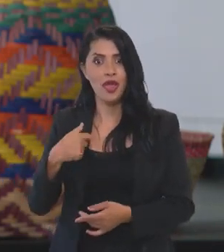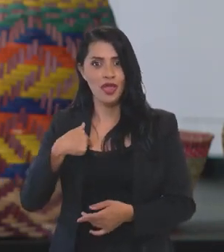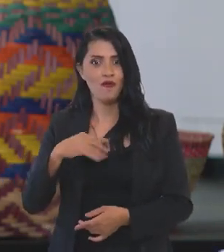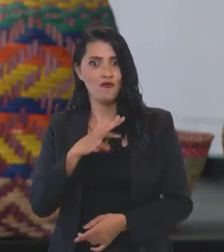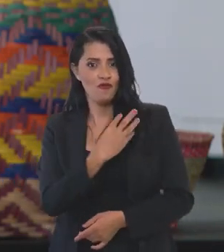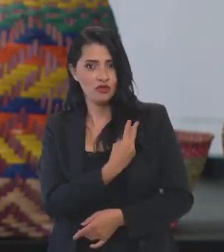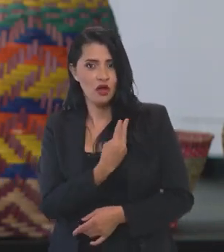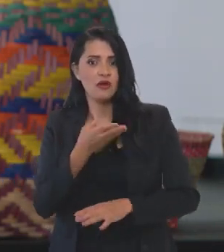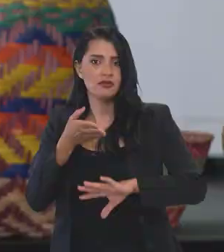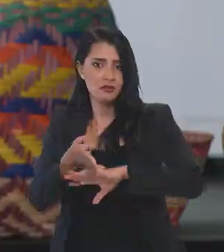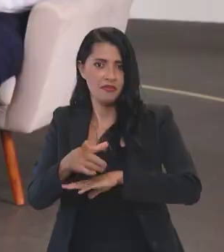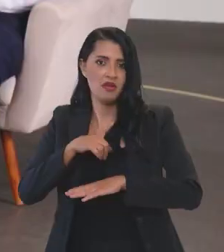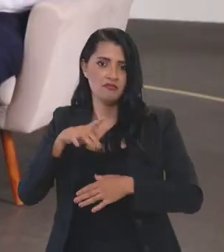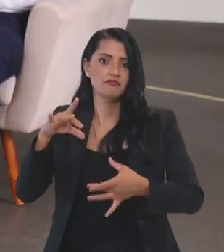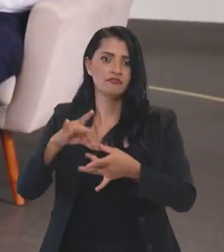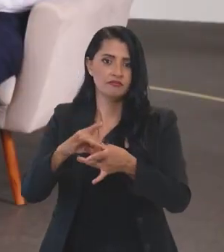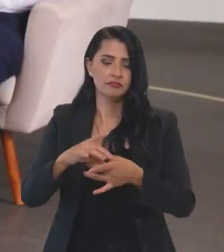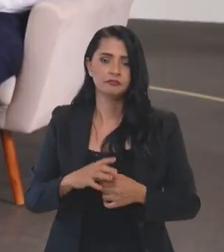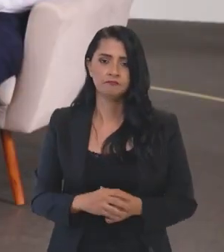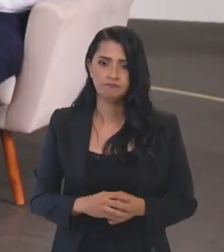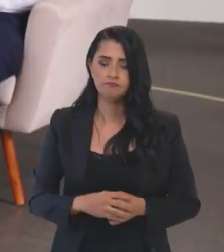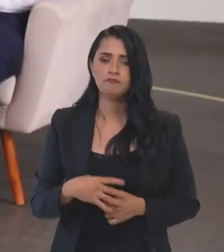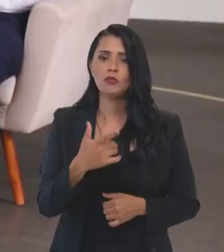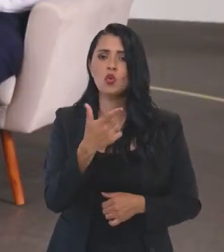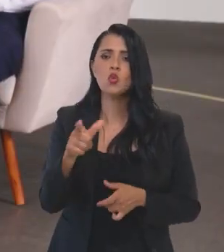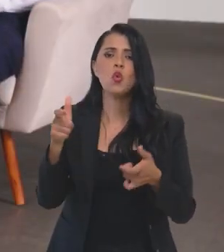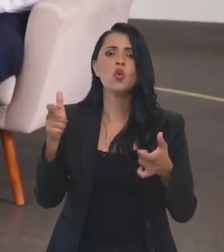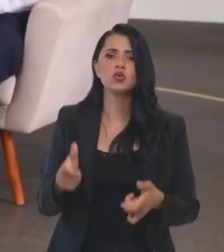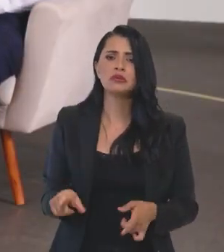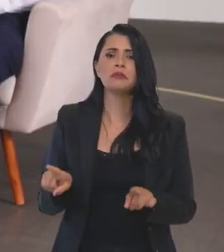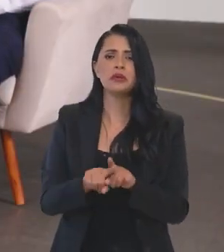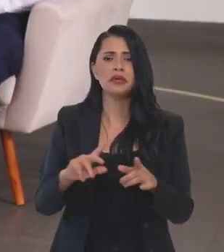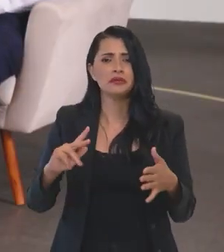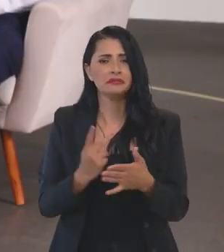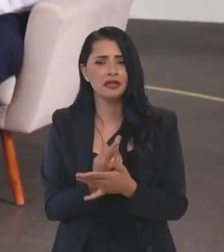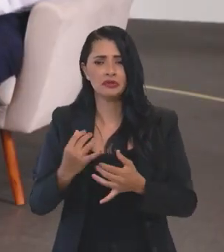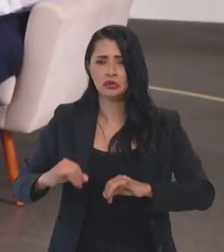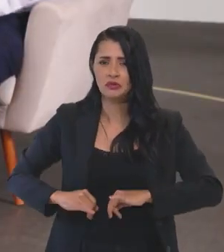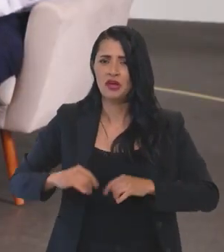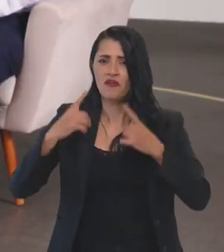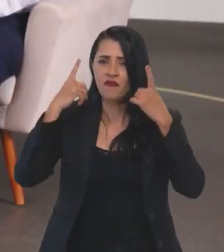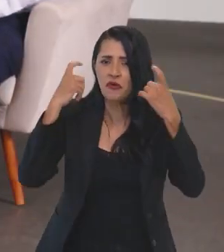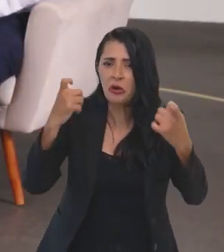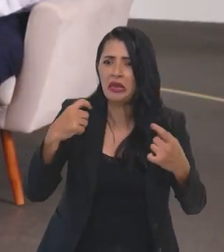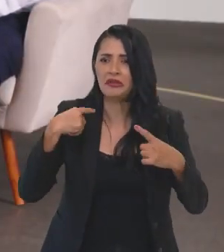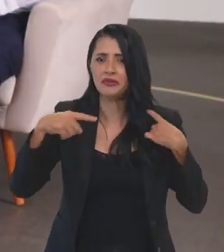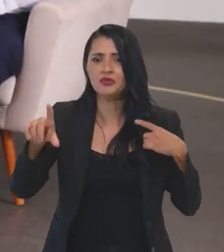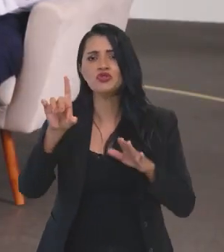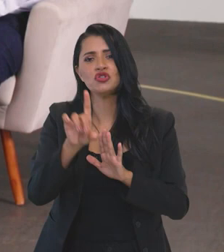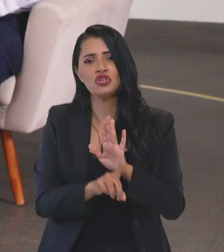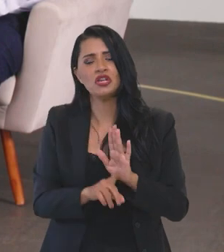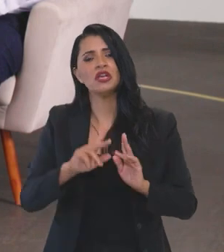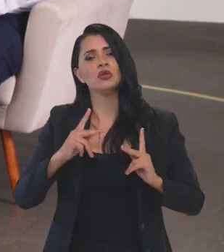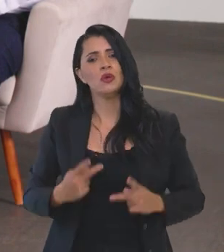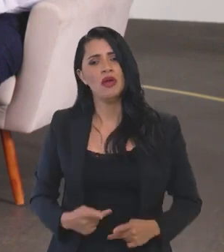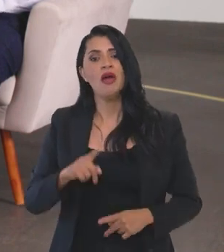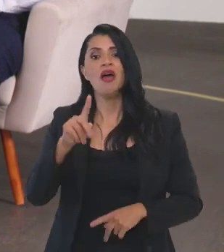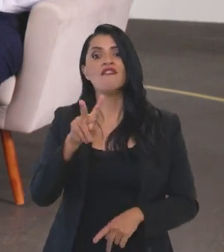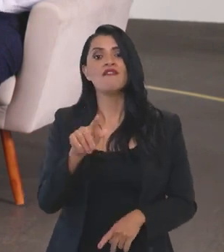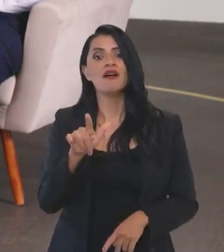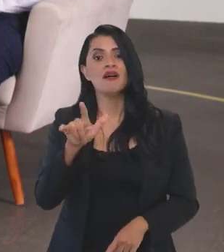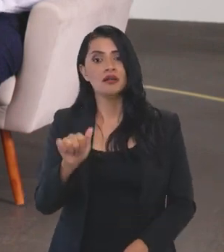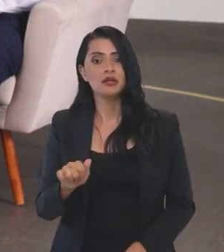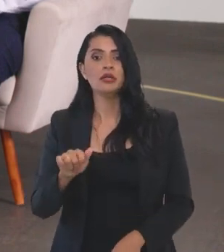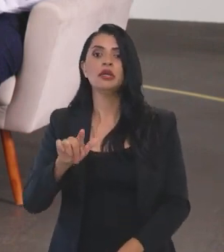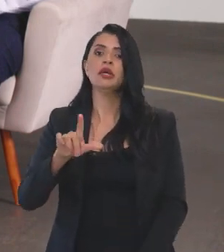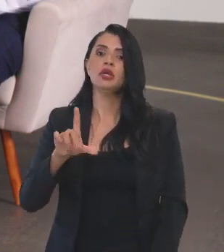que a FUNAI faz parte. Pois é, um outro local que estava enfrentando muitos casos de violência e violação dos direitos indígenas é o Vale do